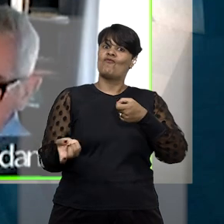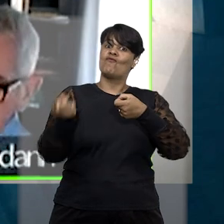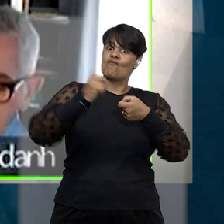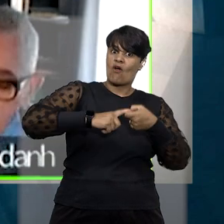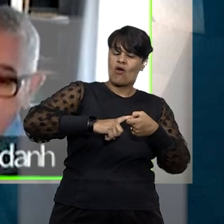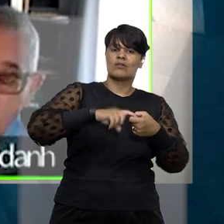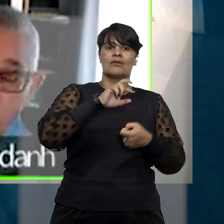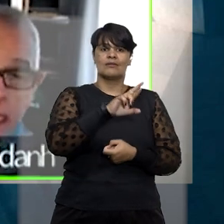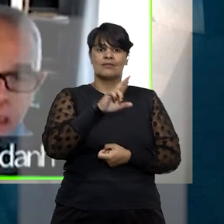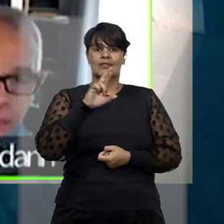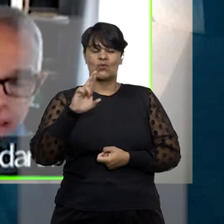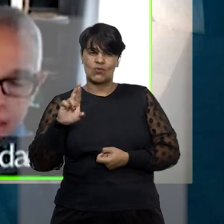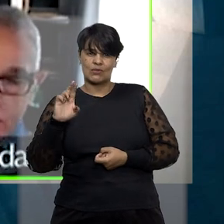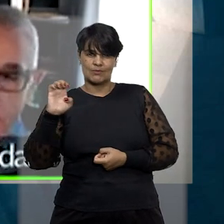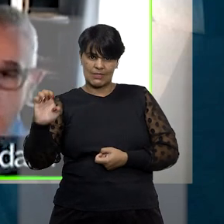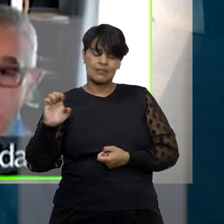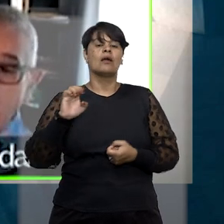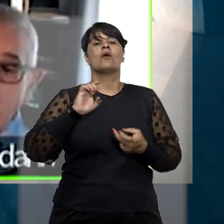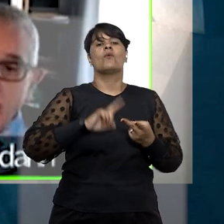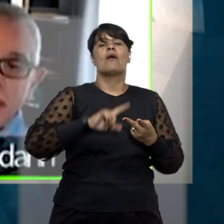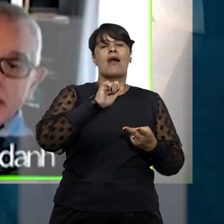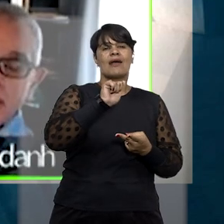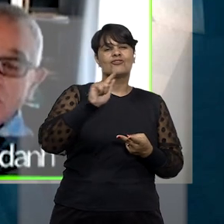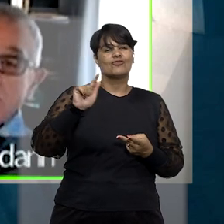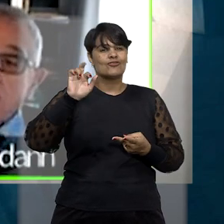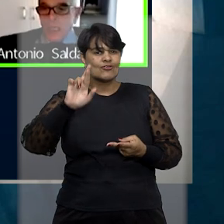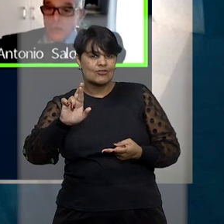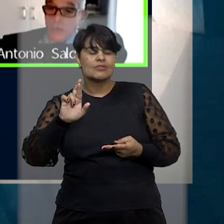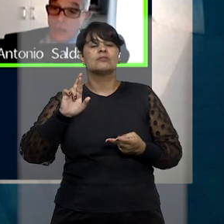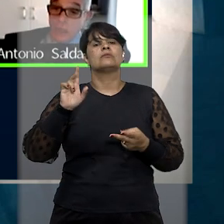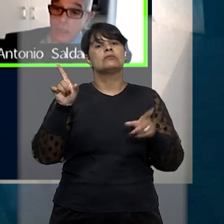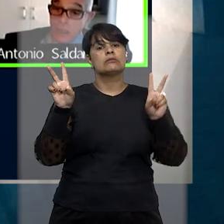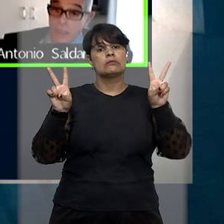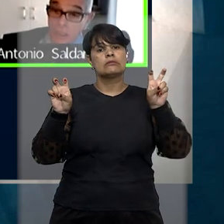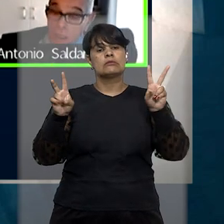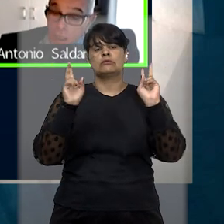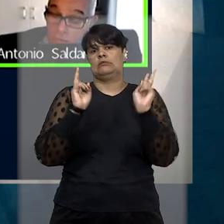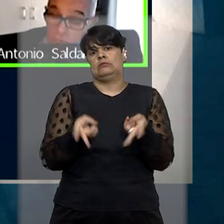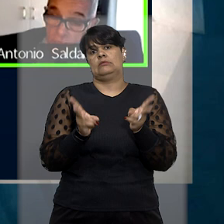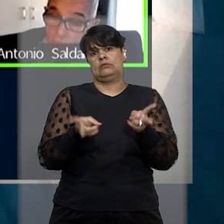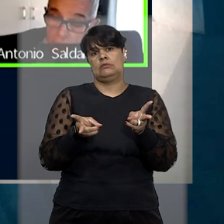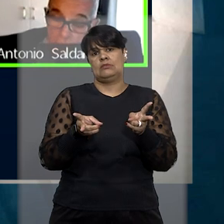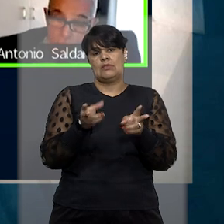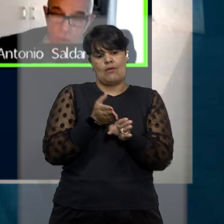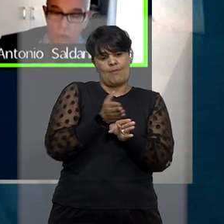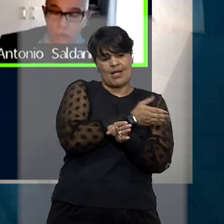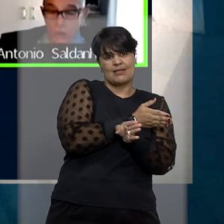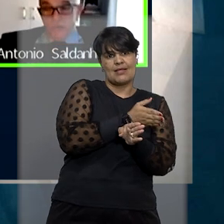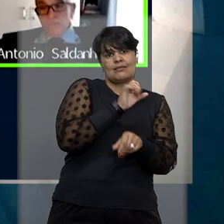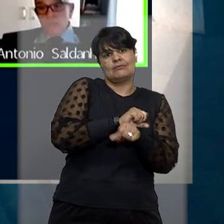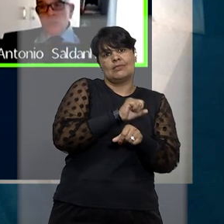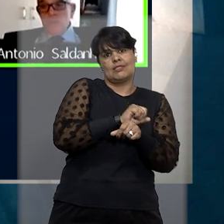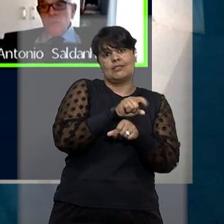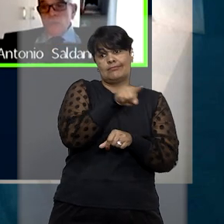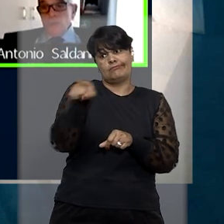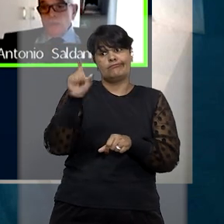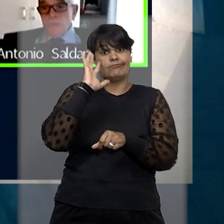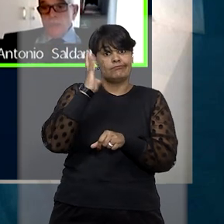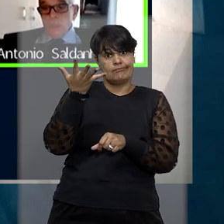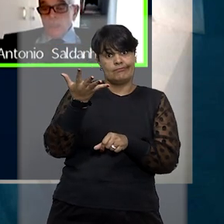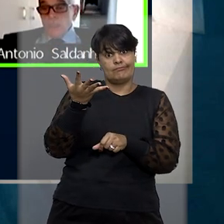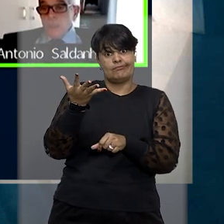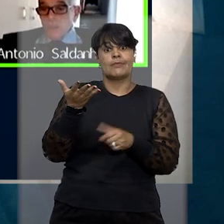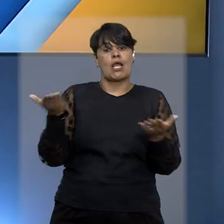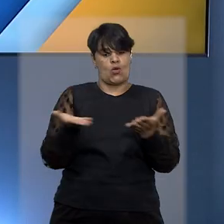agravos em recurso especial que tratam da mesma controvérsia e estavam suspensos à espera da definição do precedente